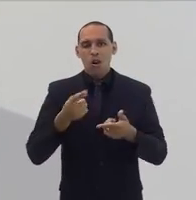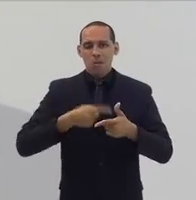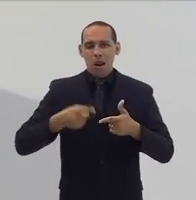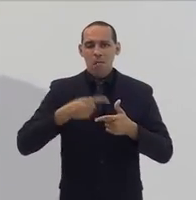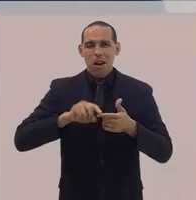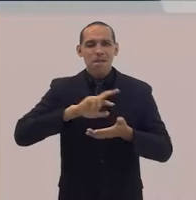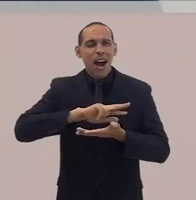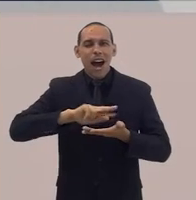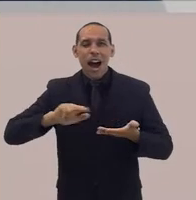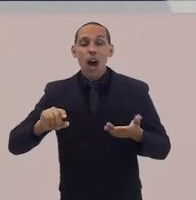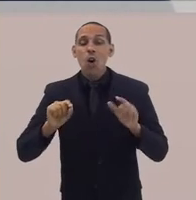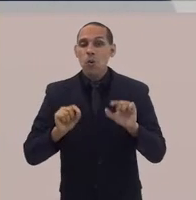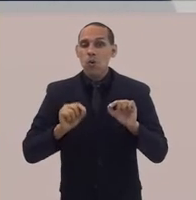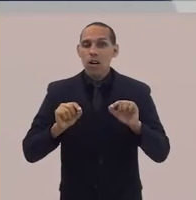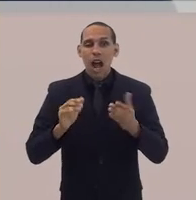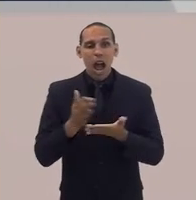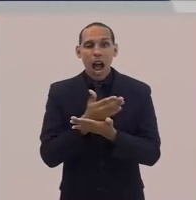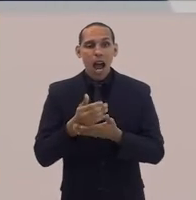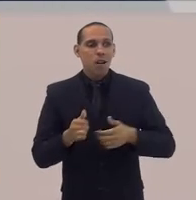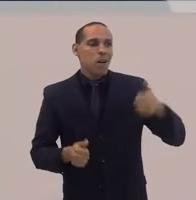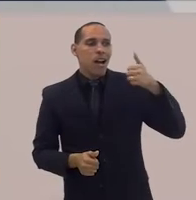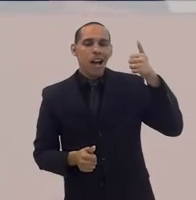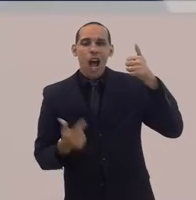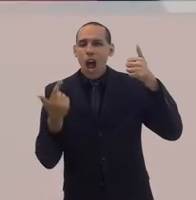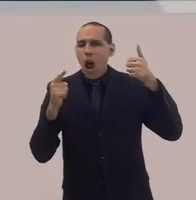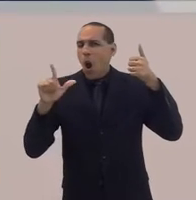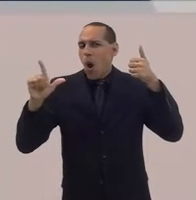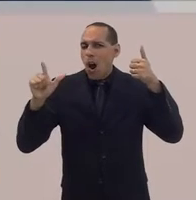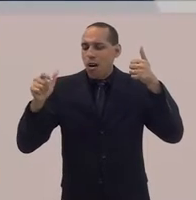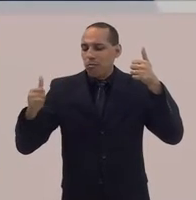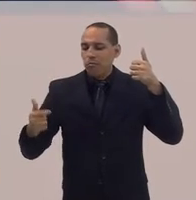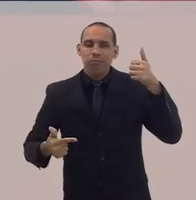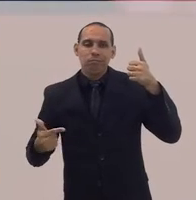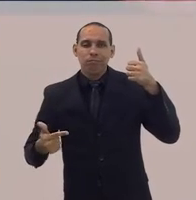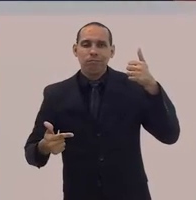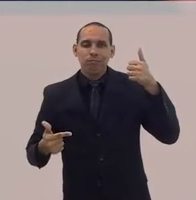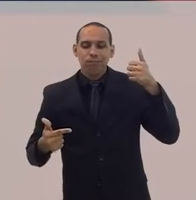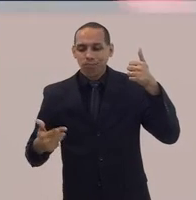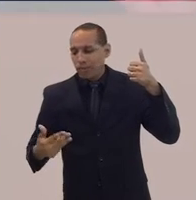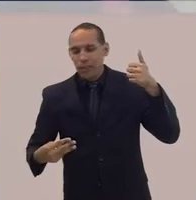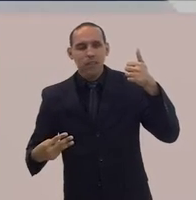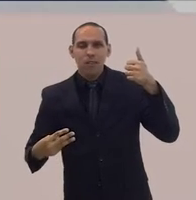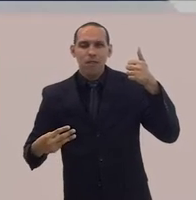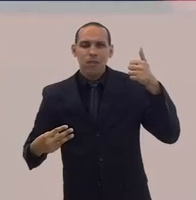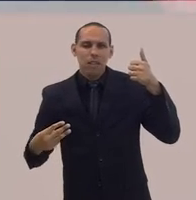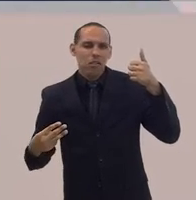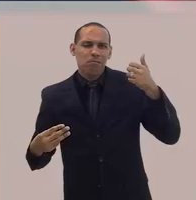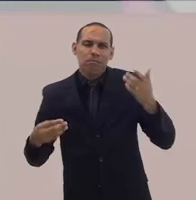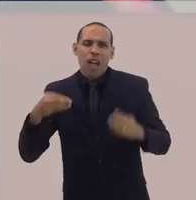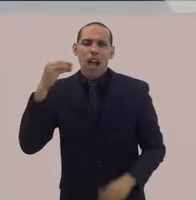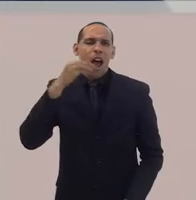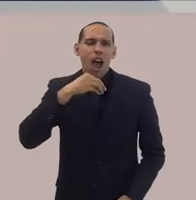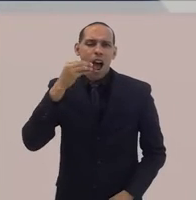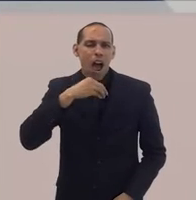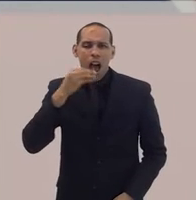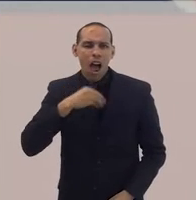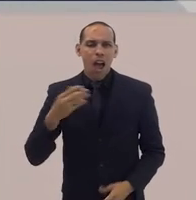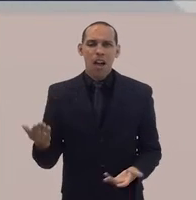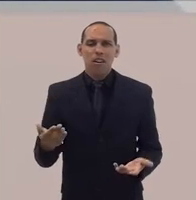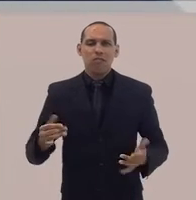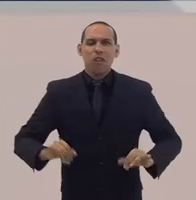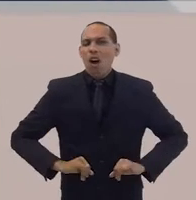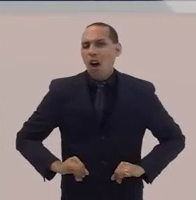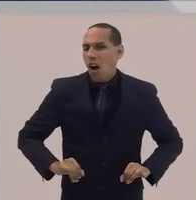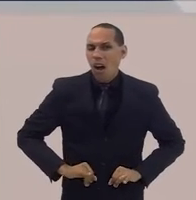que privilegia uns e elege outros para a invisibilidade, vulnerabilidade, o